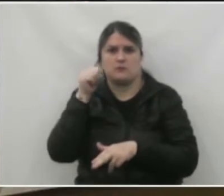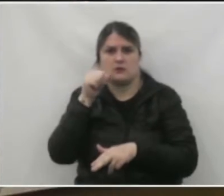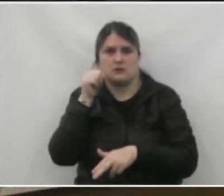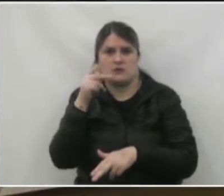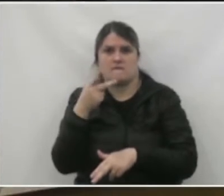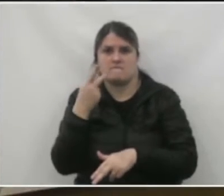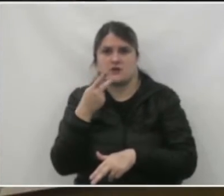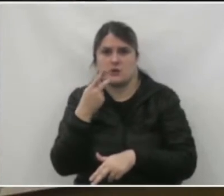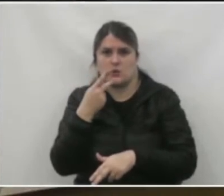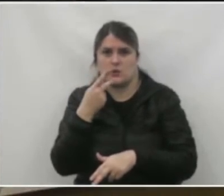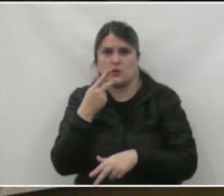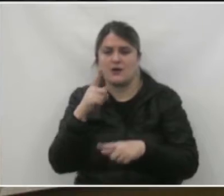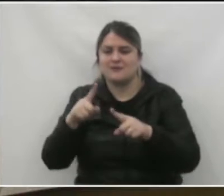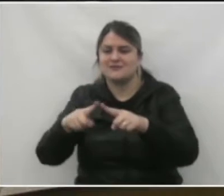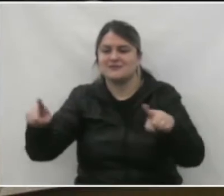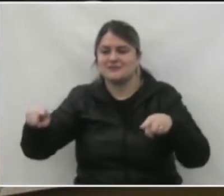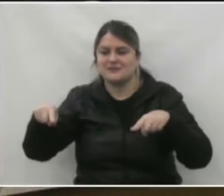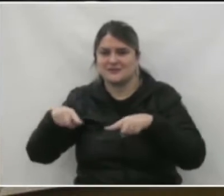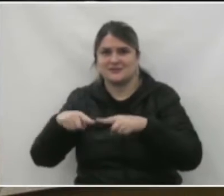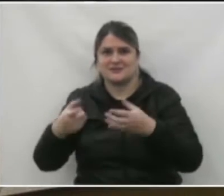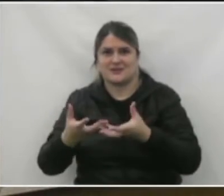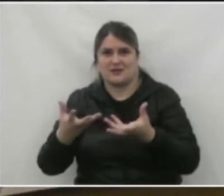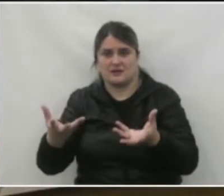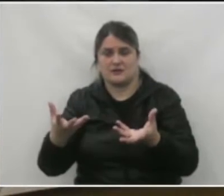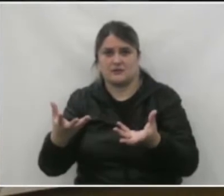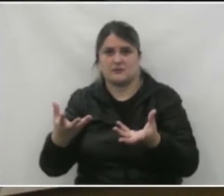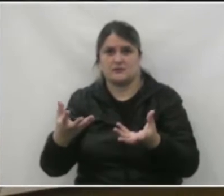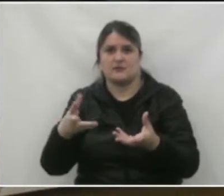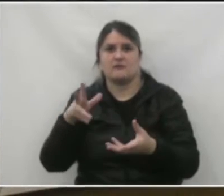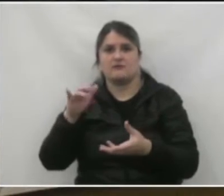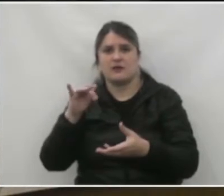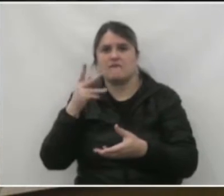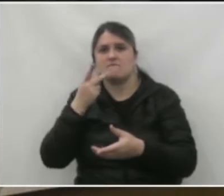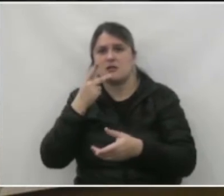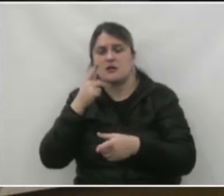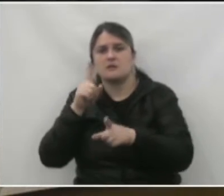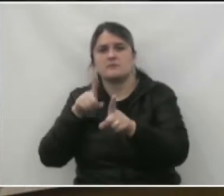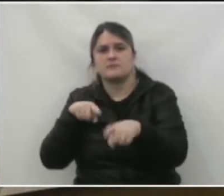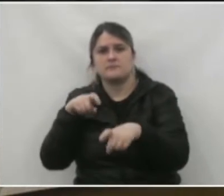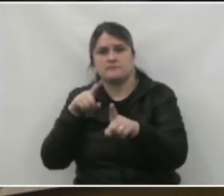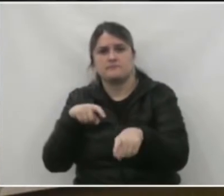do Zote Baldius, mas nós vamos entrar na área rural agora,